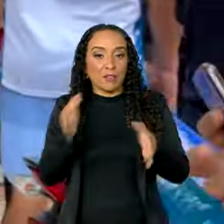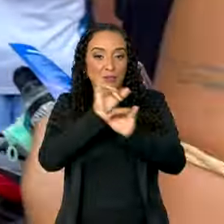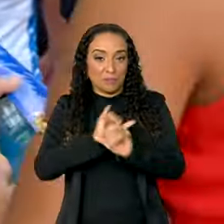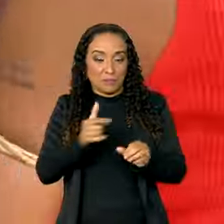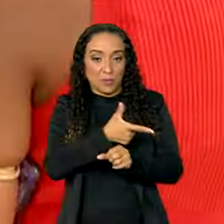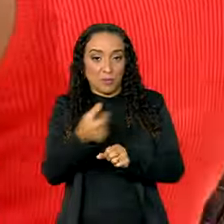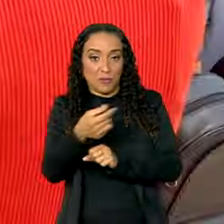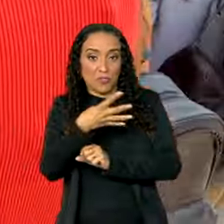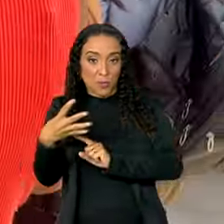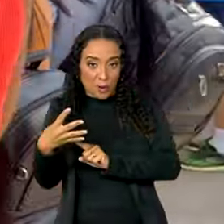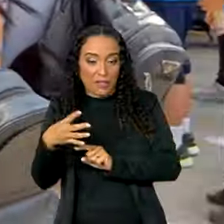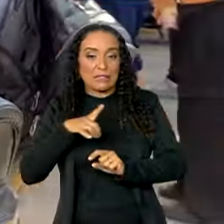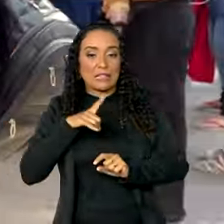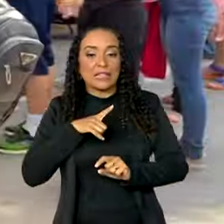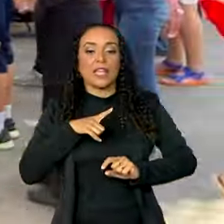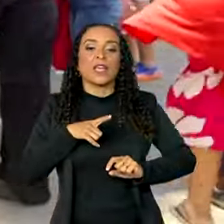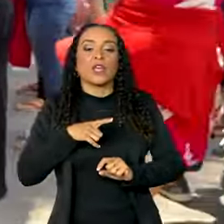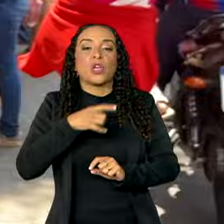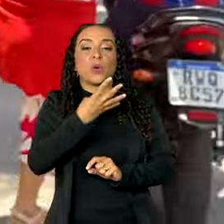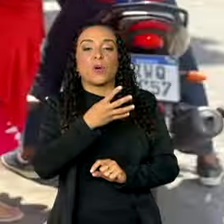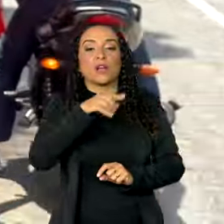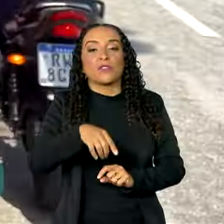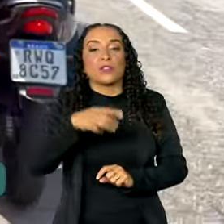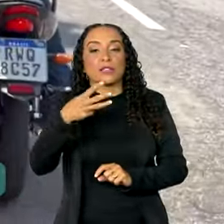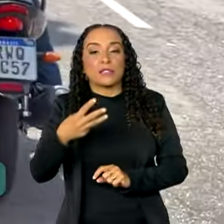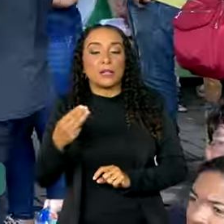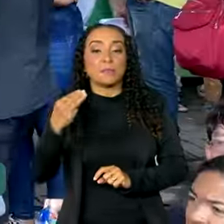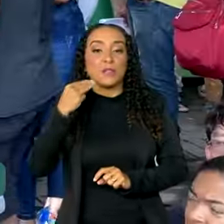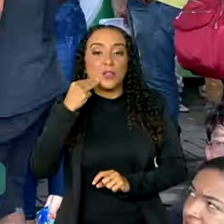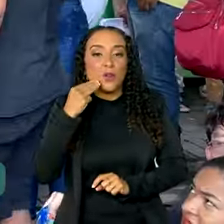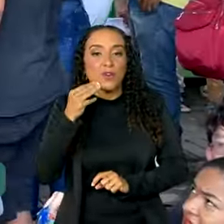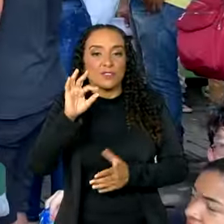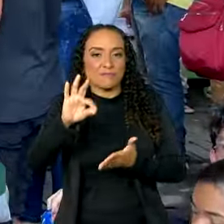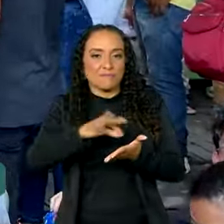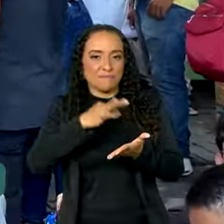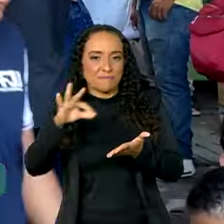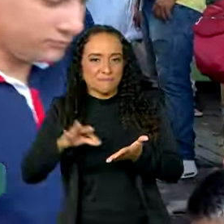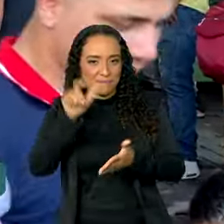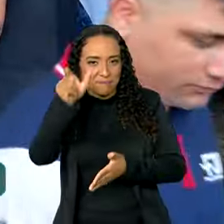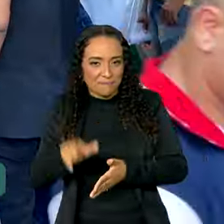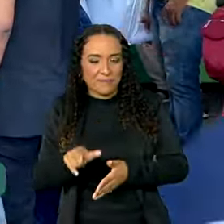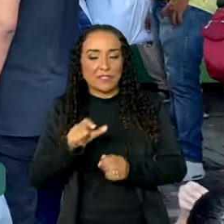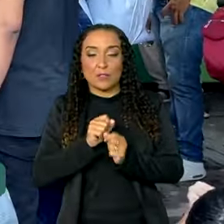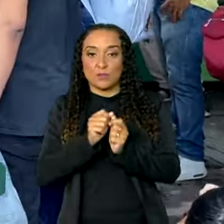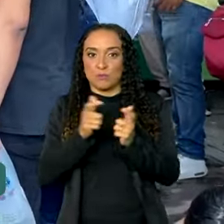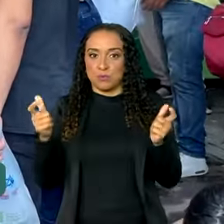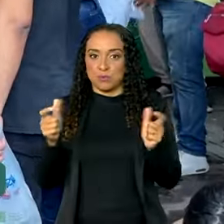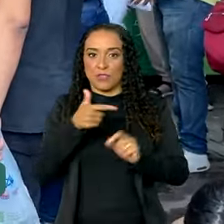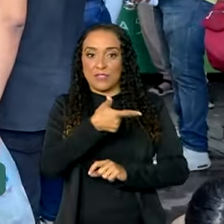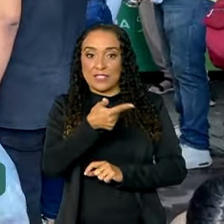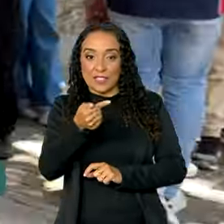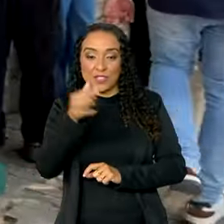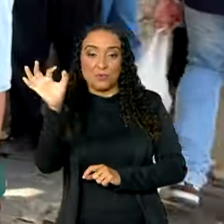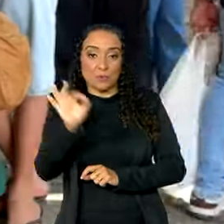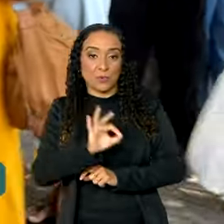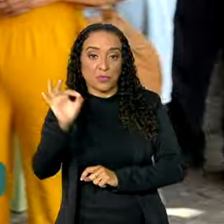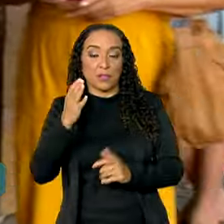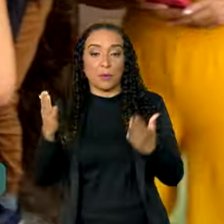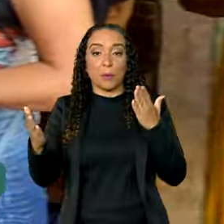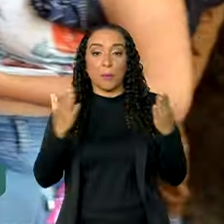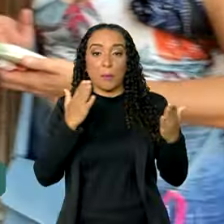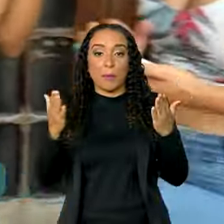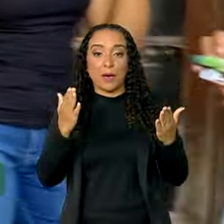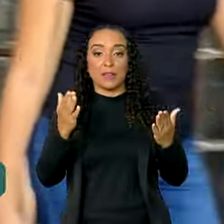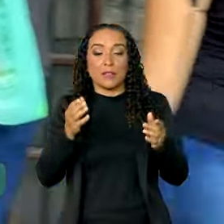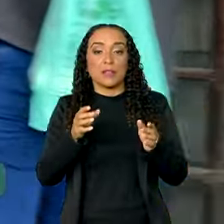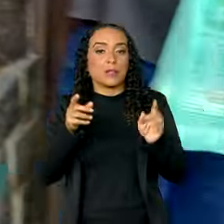2024 tem 4,3 milhões de inscritos, um aumento de 27% em relação